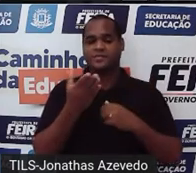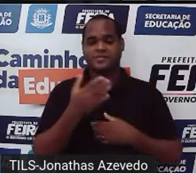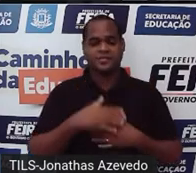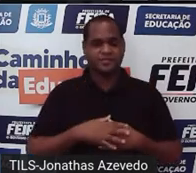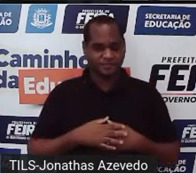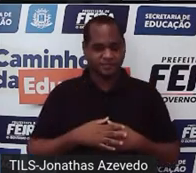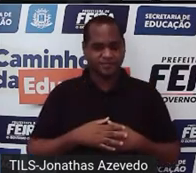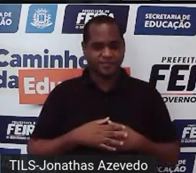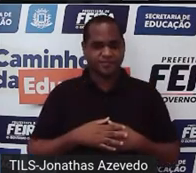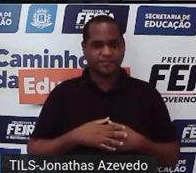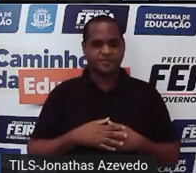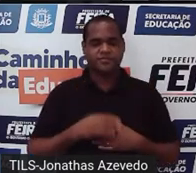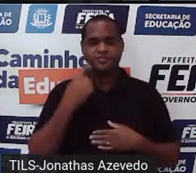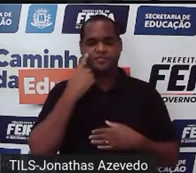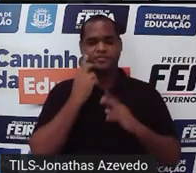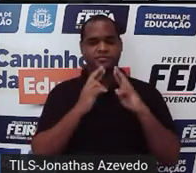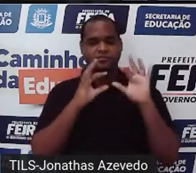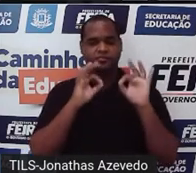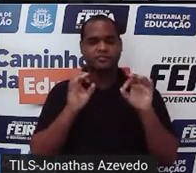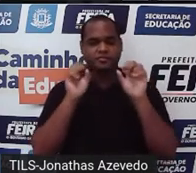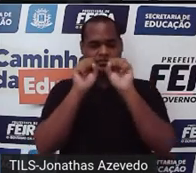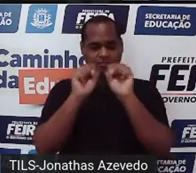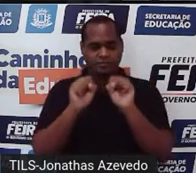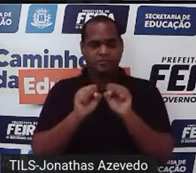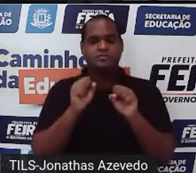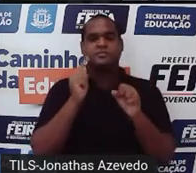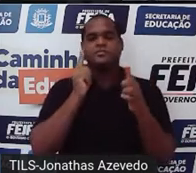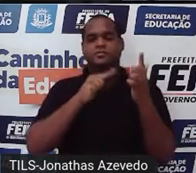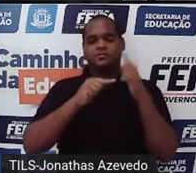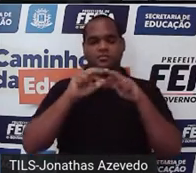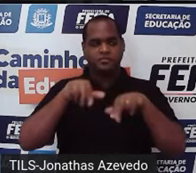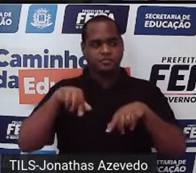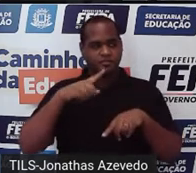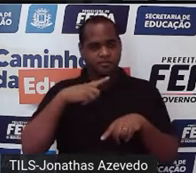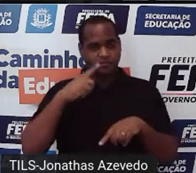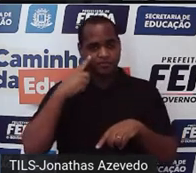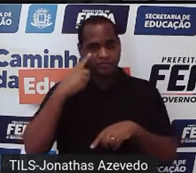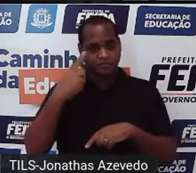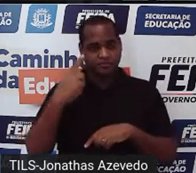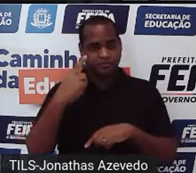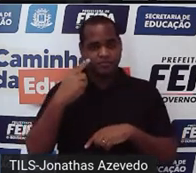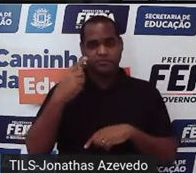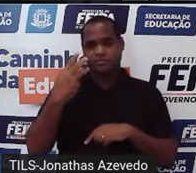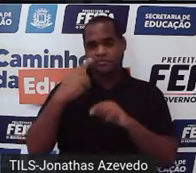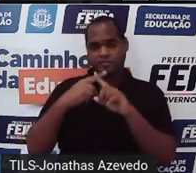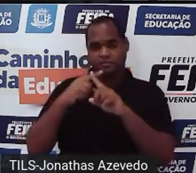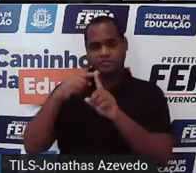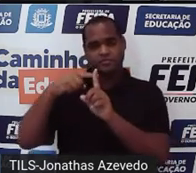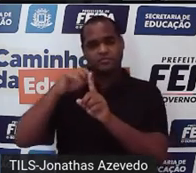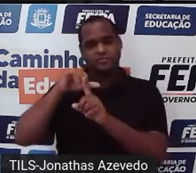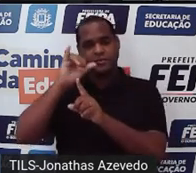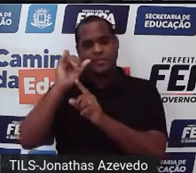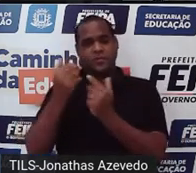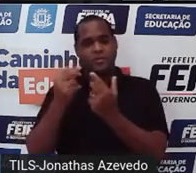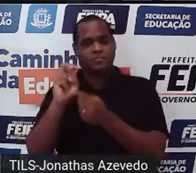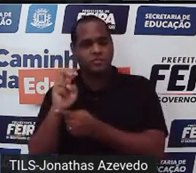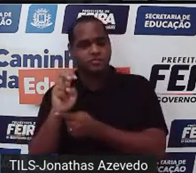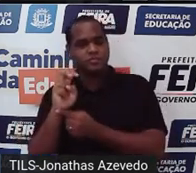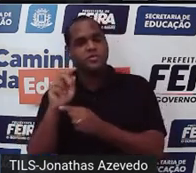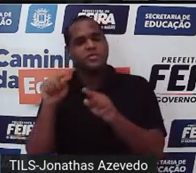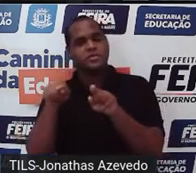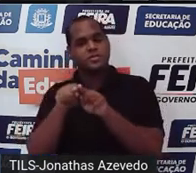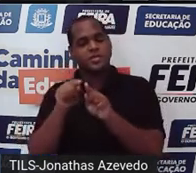Qual é a solução para o sistema formado pelas equações 3x mais y igual a 5